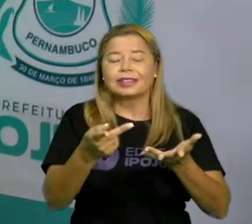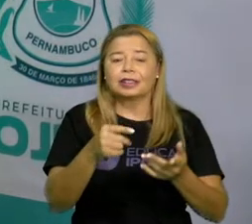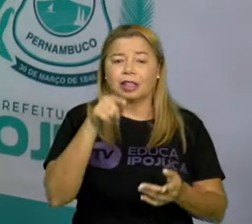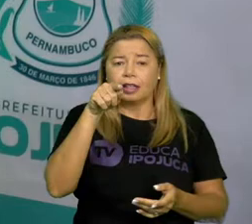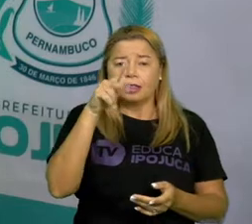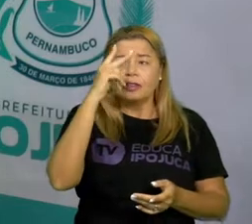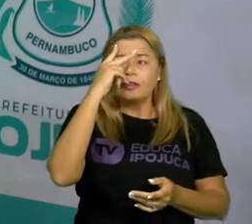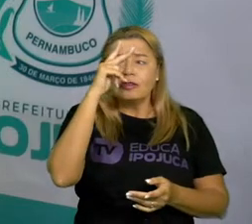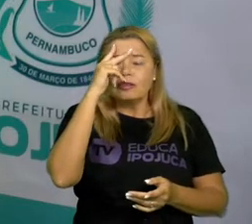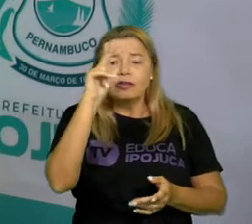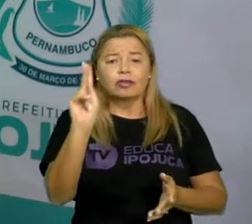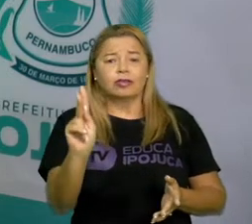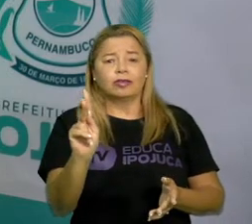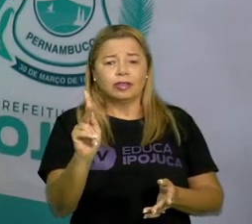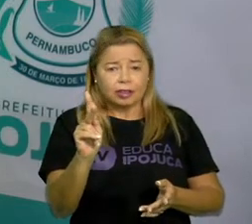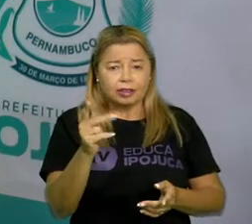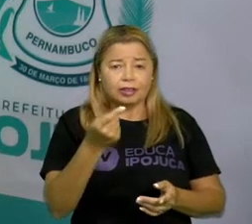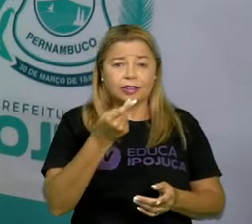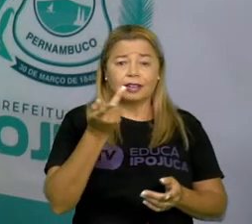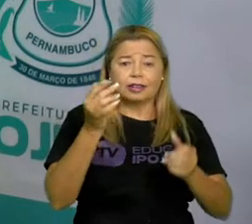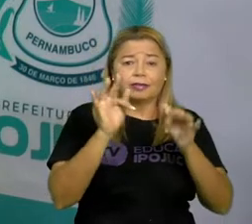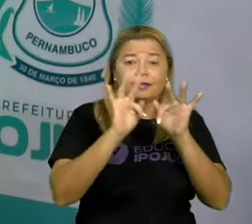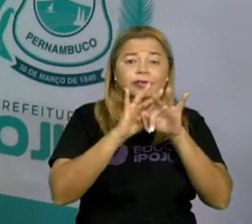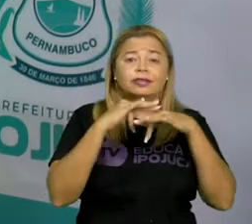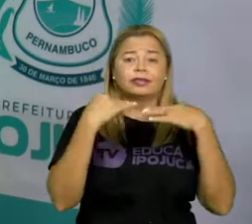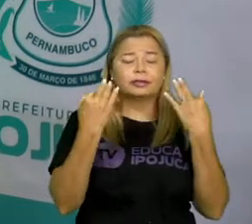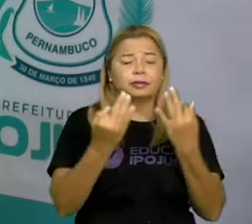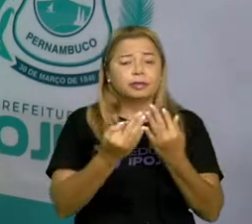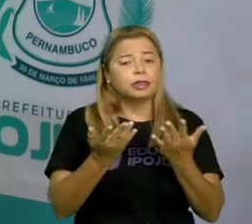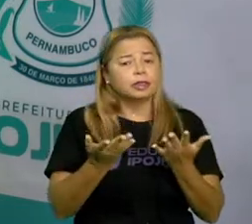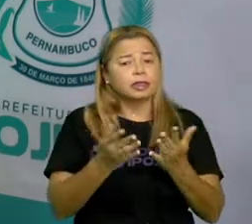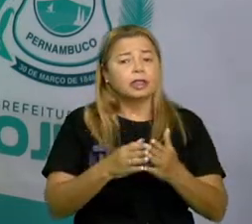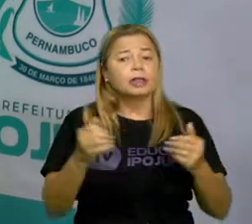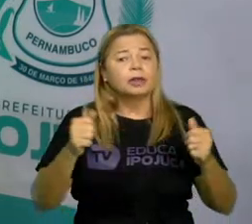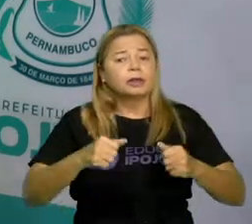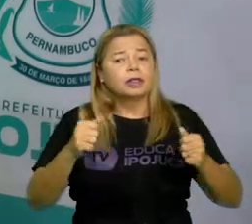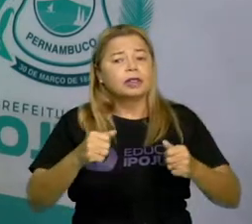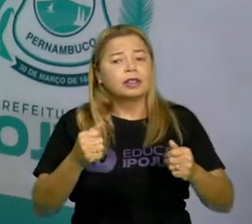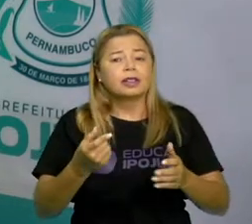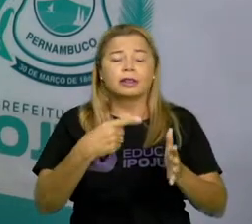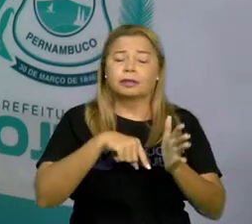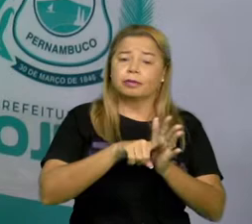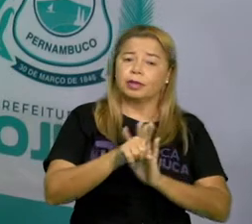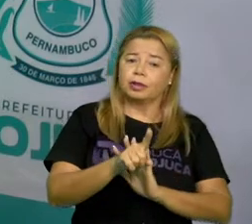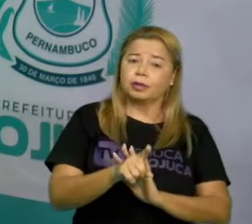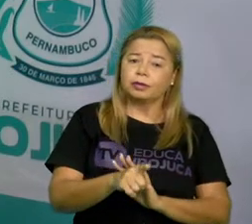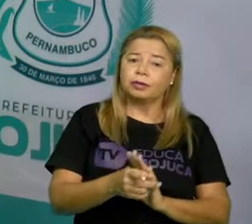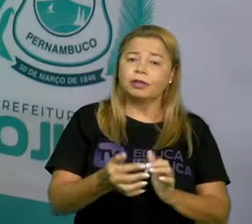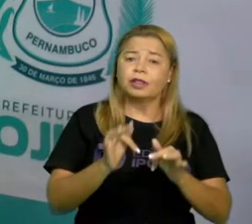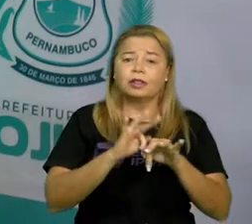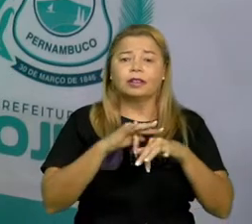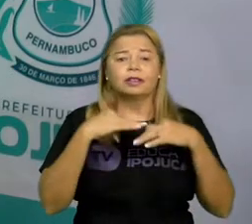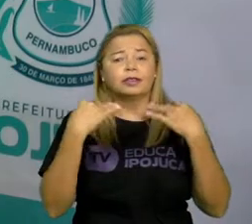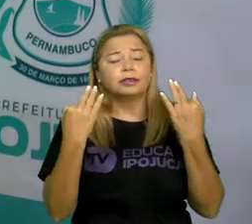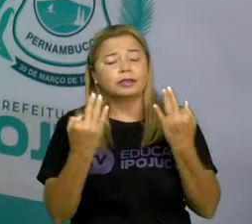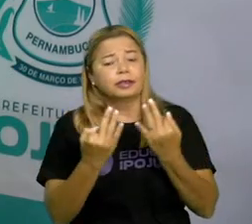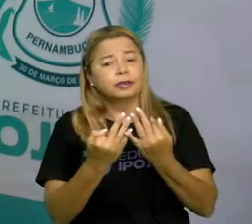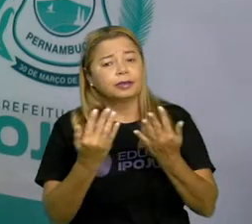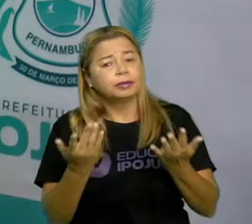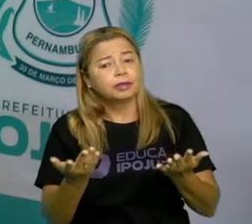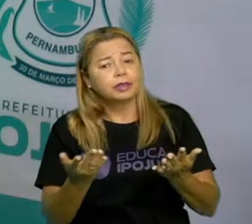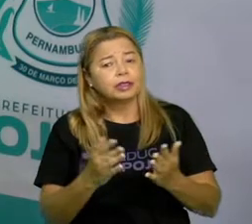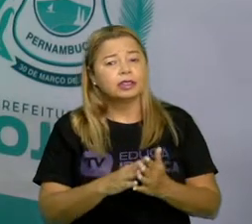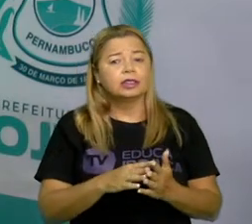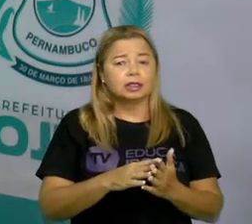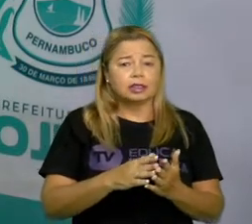família. Alguém vai ter que relatar para você, vai ter que dizer a você como era. Às vezes a pessoa